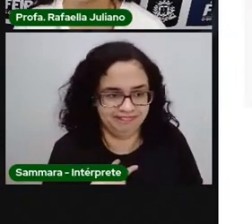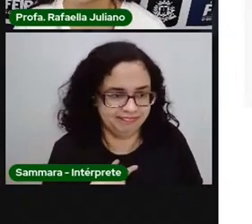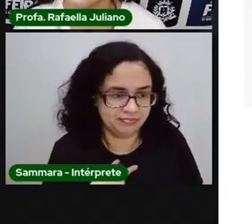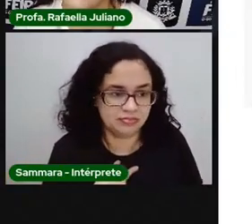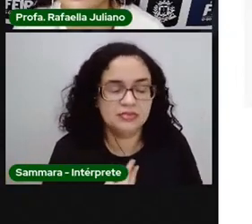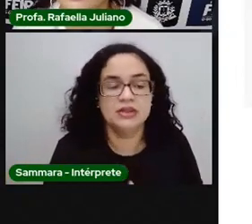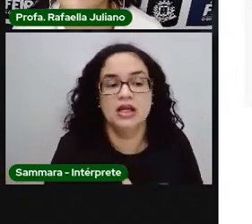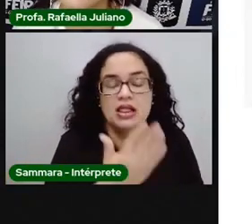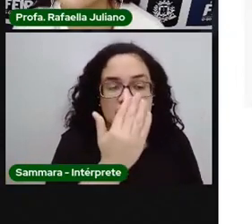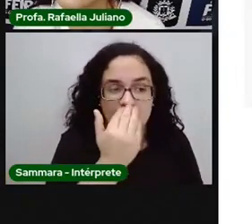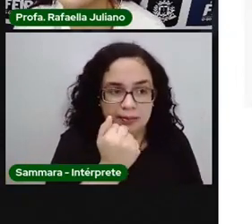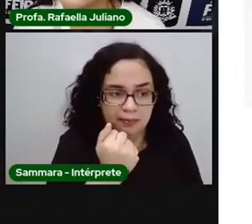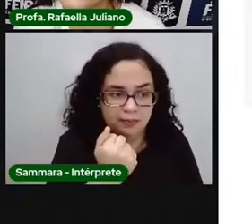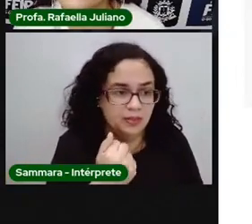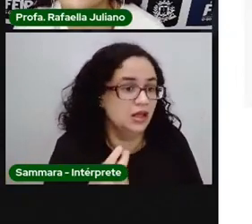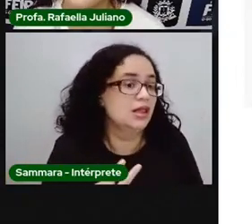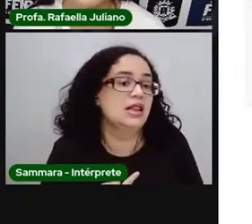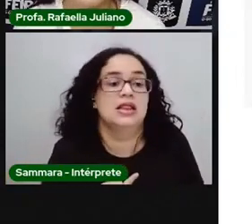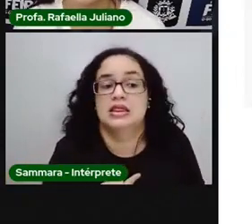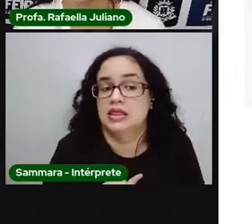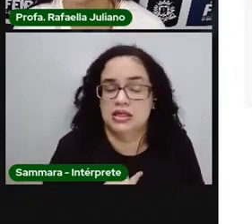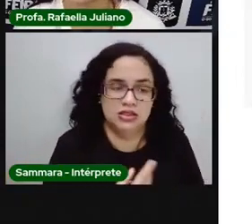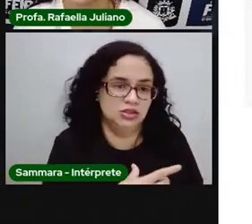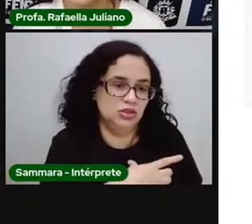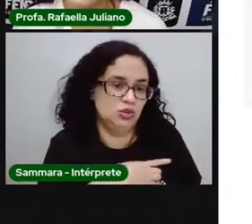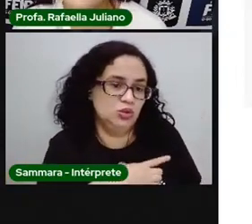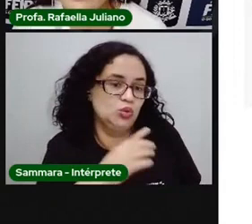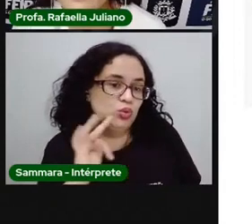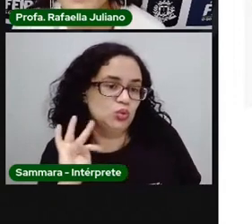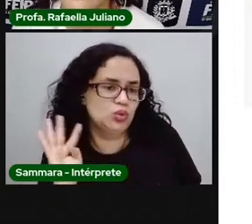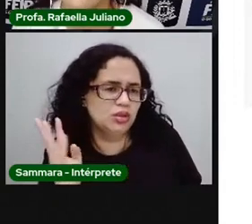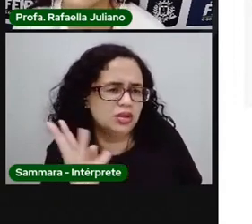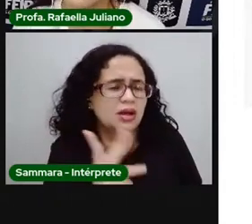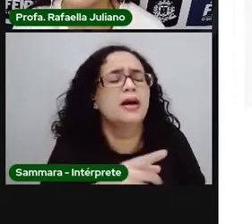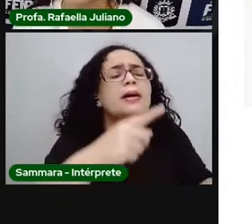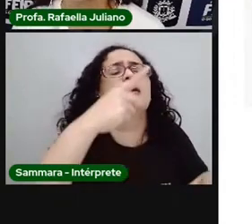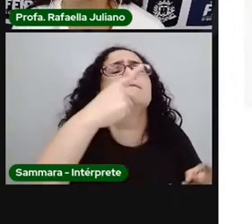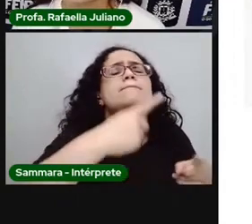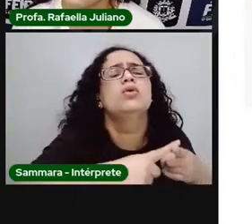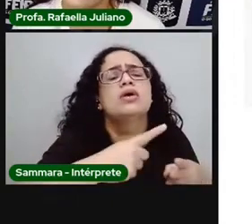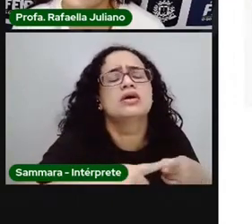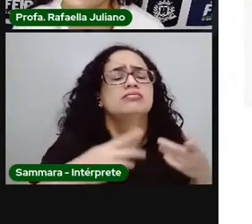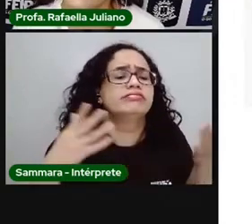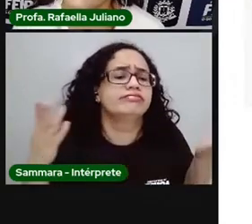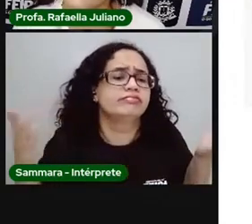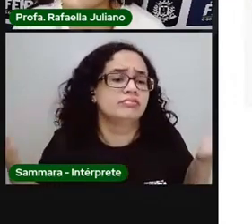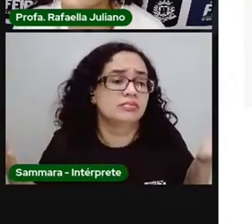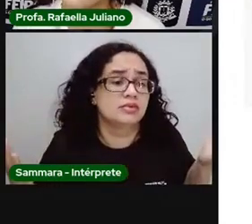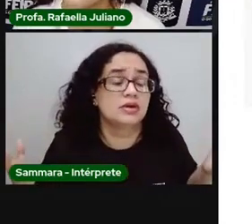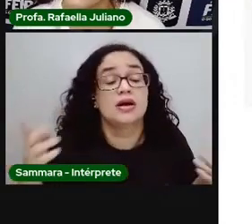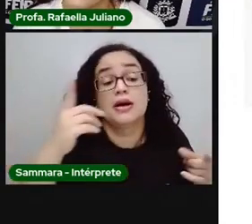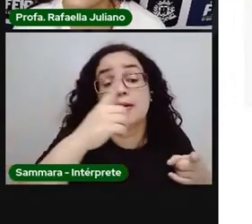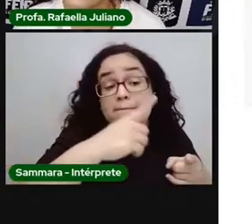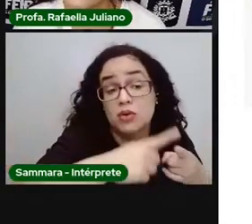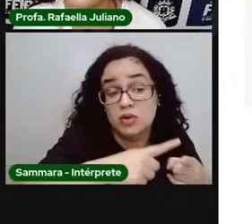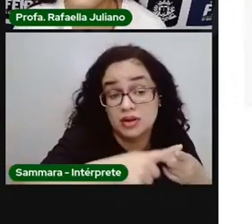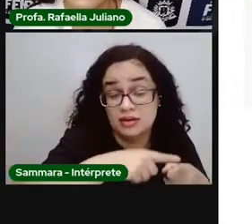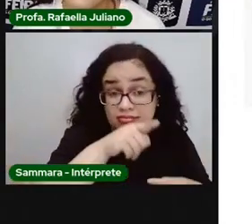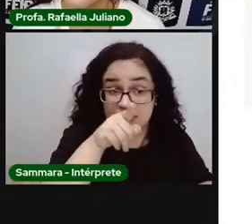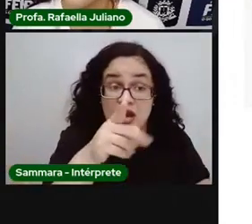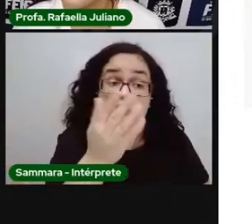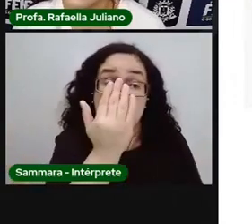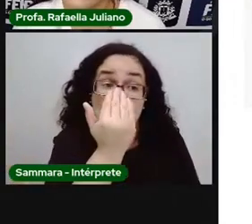alimentação diária, não pode conter tudo isso aí. Por que, Pró Rafa? Porque esses alimentos